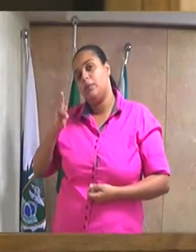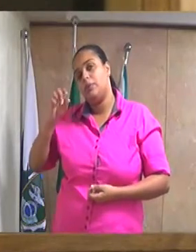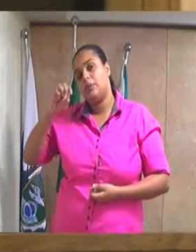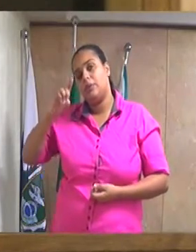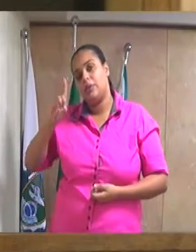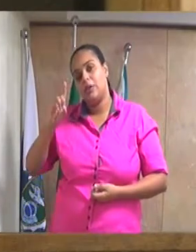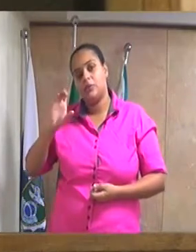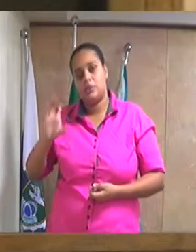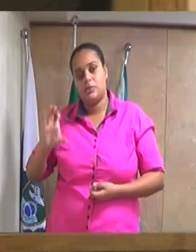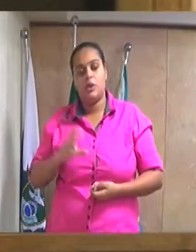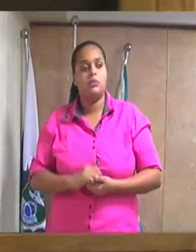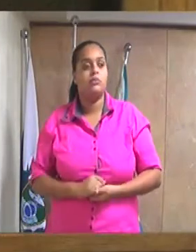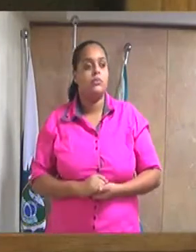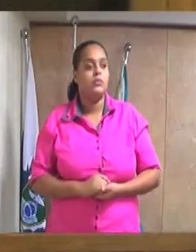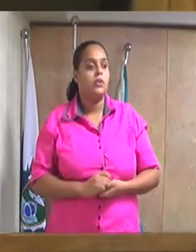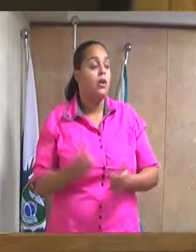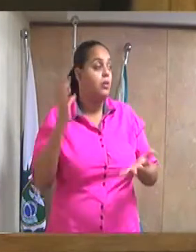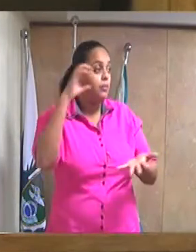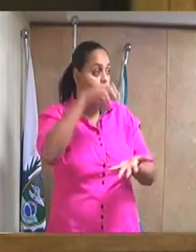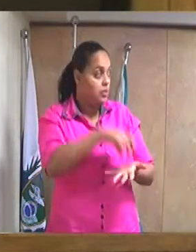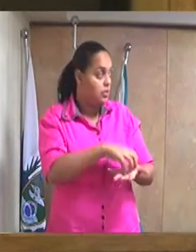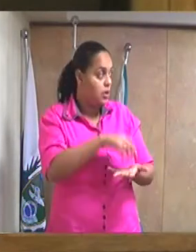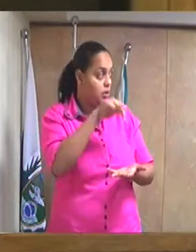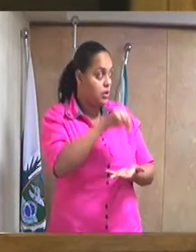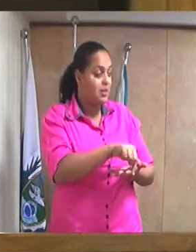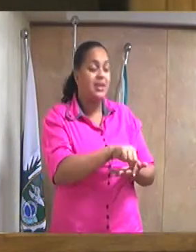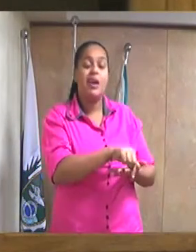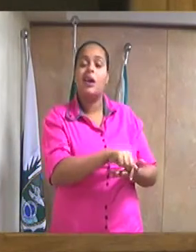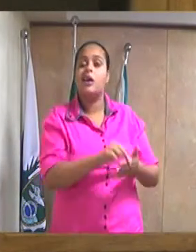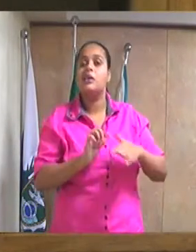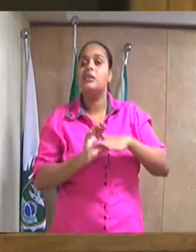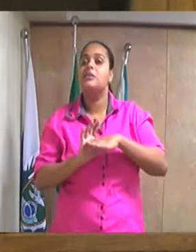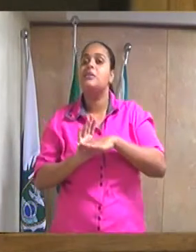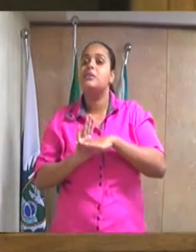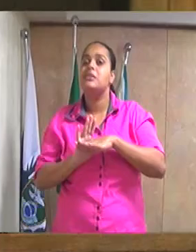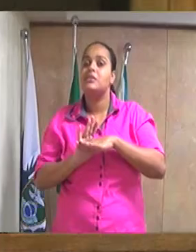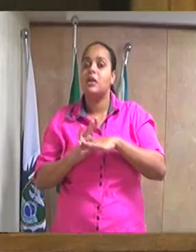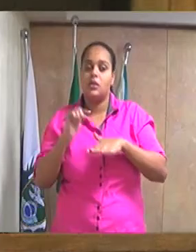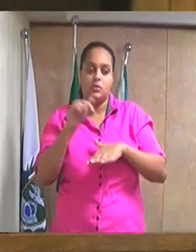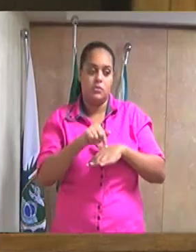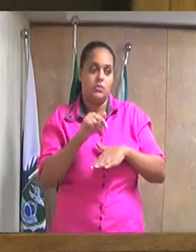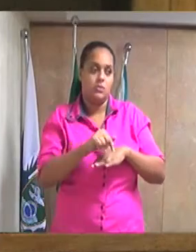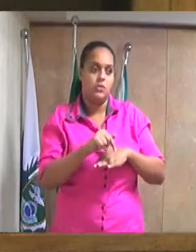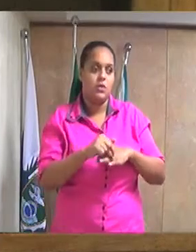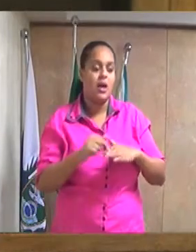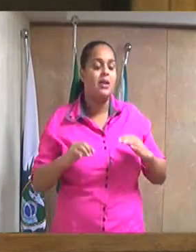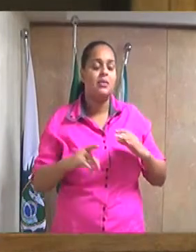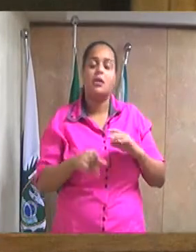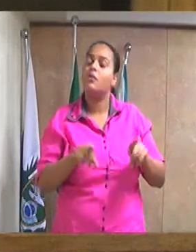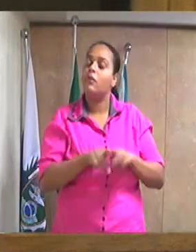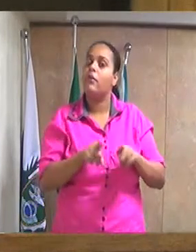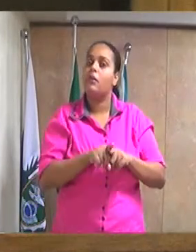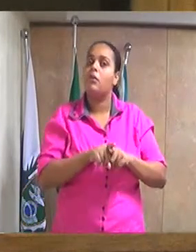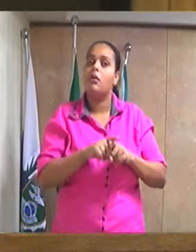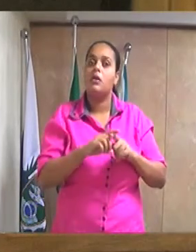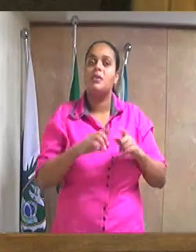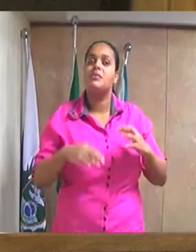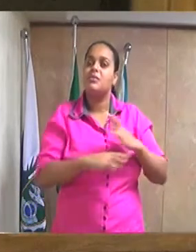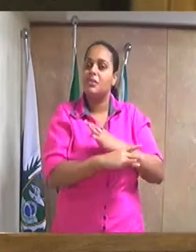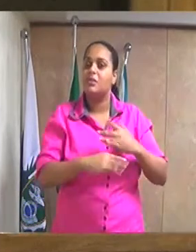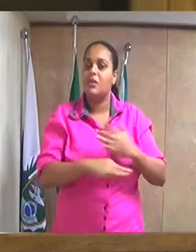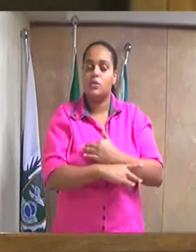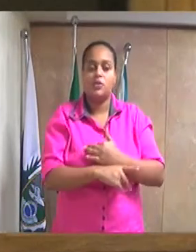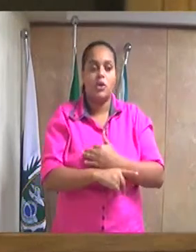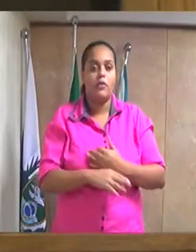dito, implantado aqui na nossa cidade, foi um erro do passado, que se hoje o IPMDC, os funcionários da